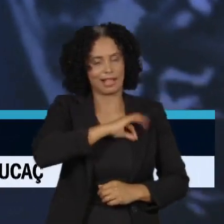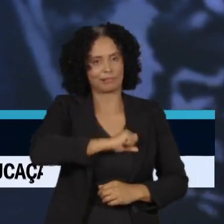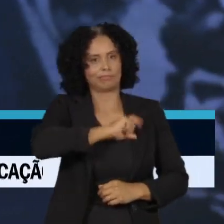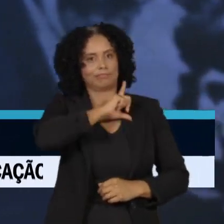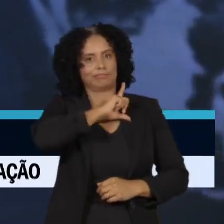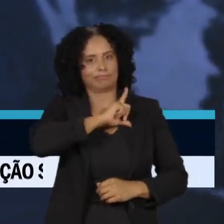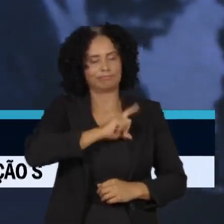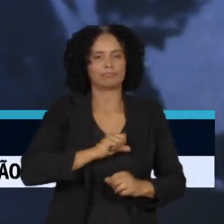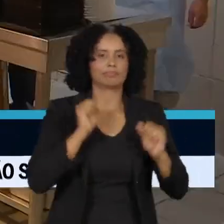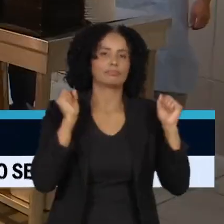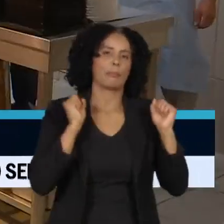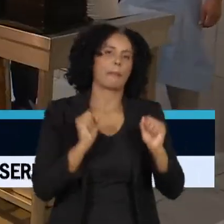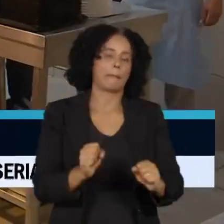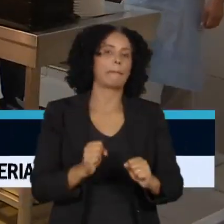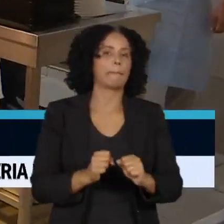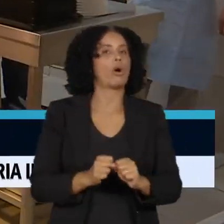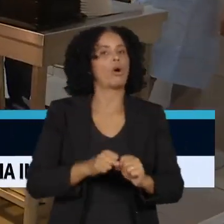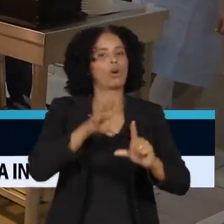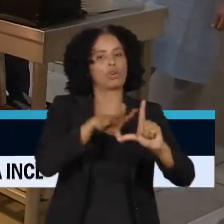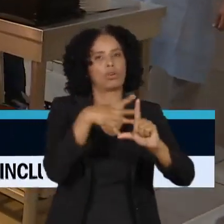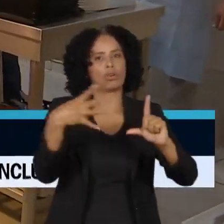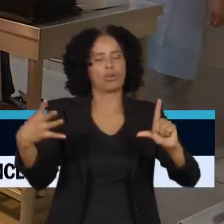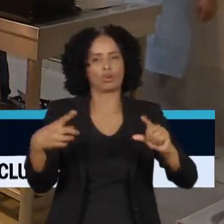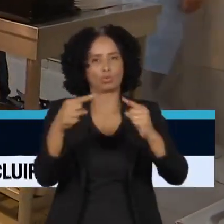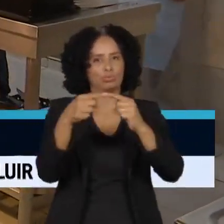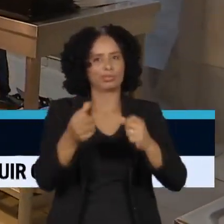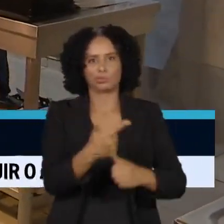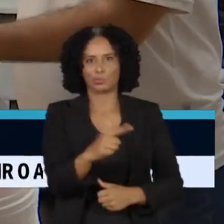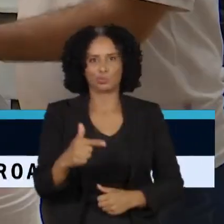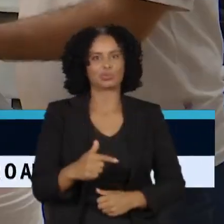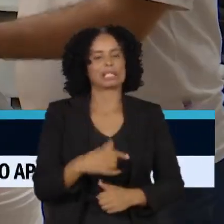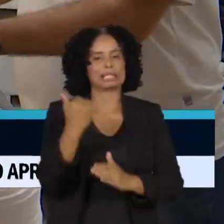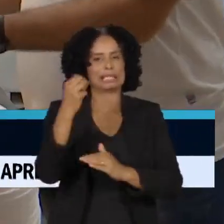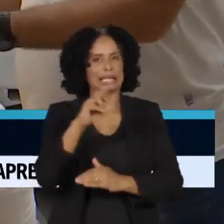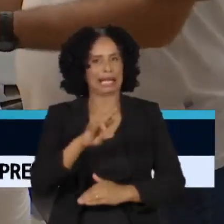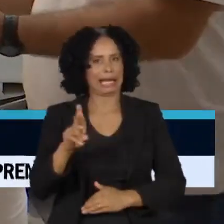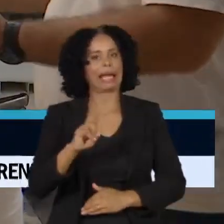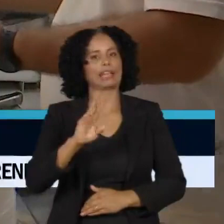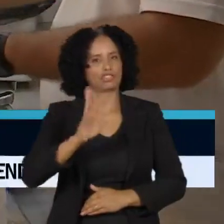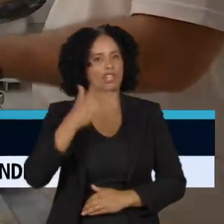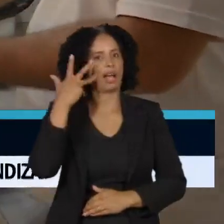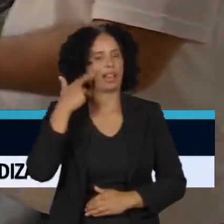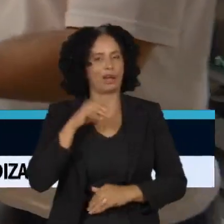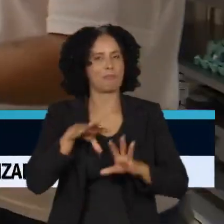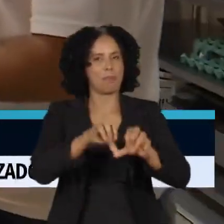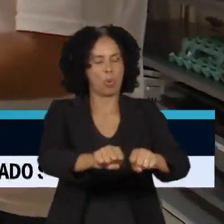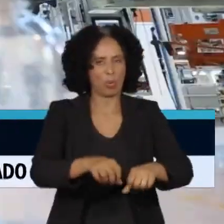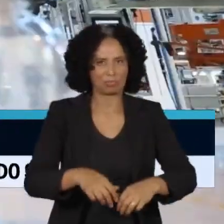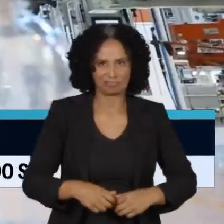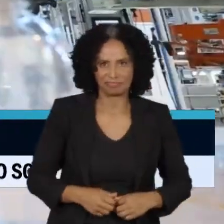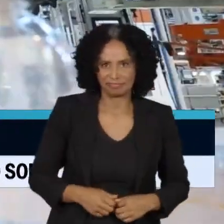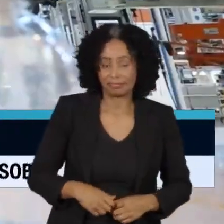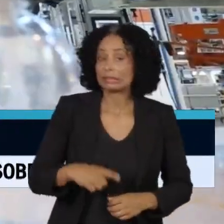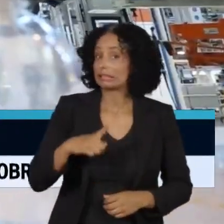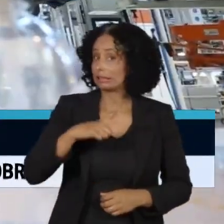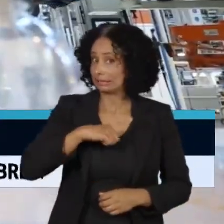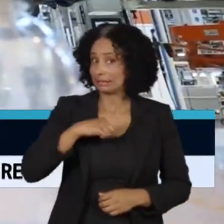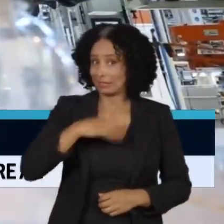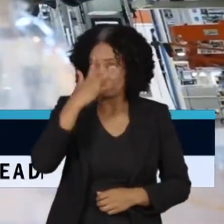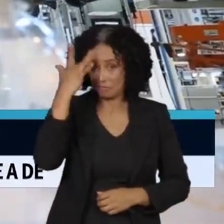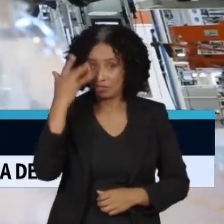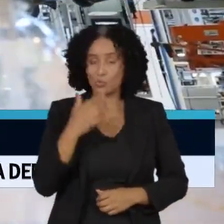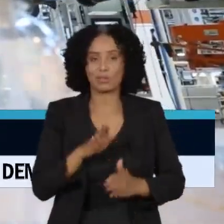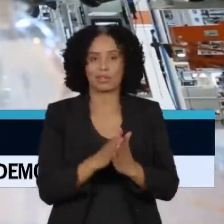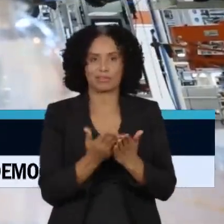mordida do leão ficou maior. Os trabalhadores com carteira assinada nem veem a cor do dinheiro. O valor do